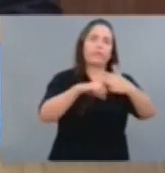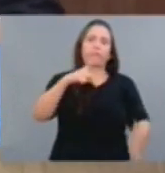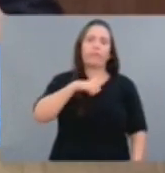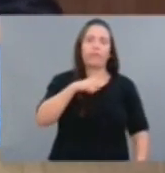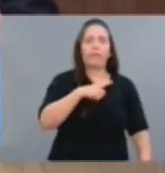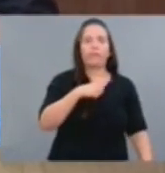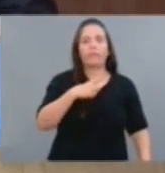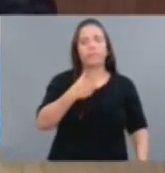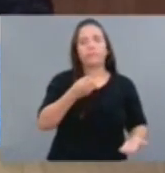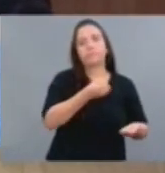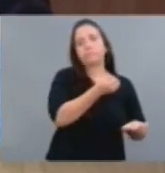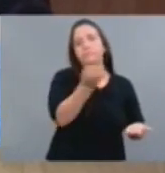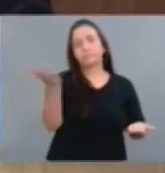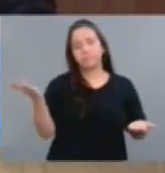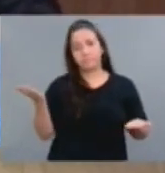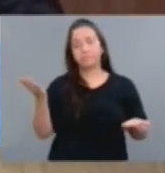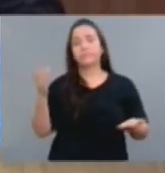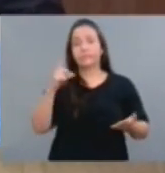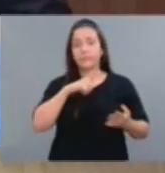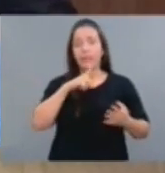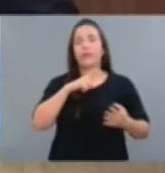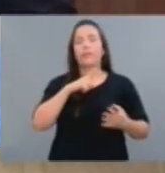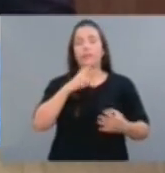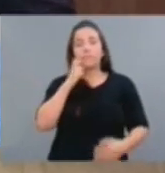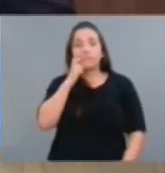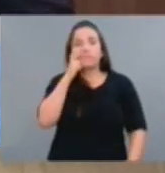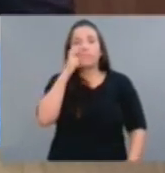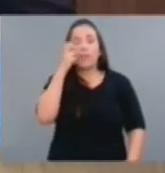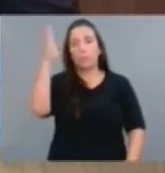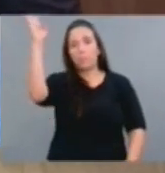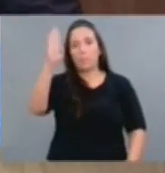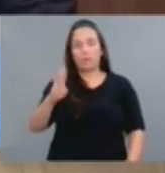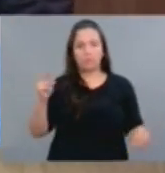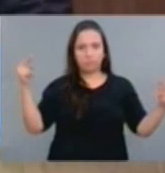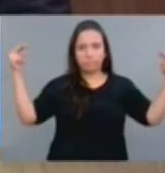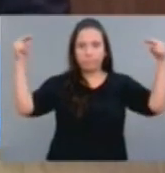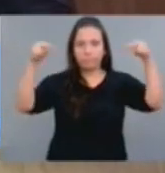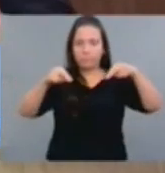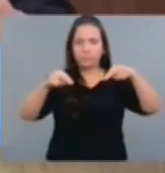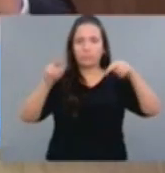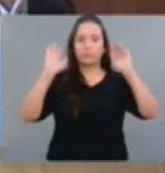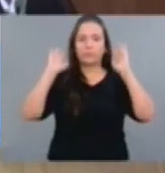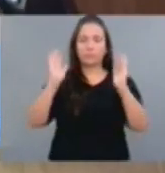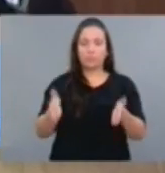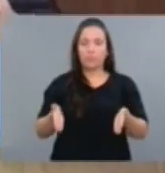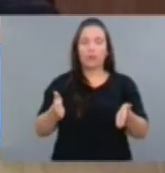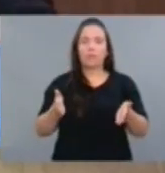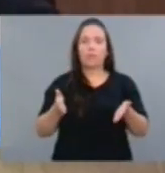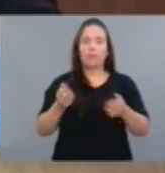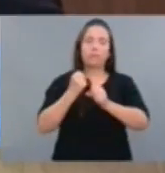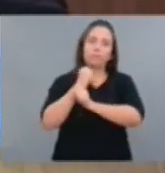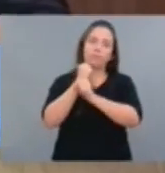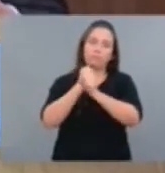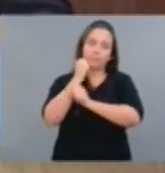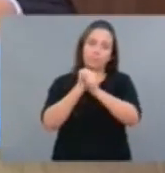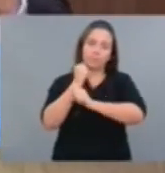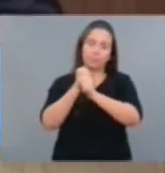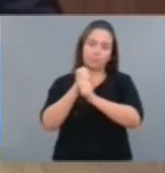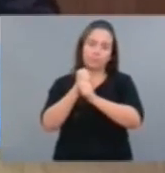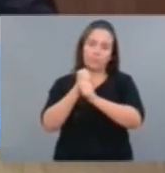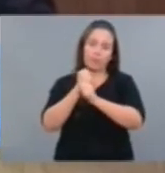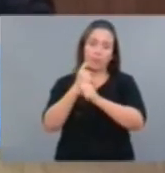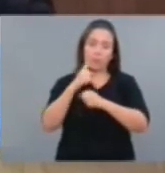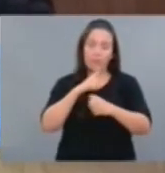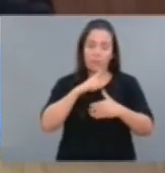todos esses atores que estão envergonhando o país já há mais de um bom tempo, e que estão